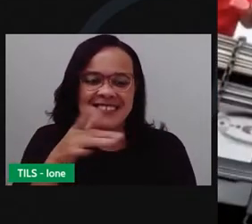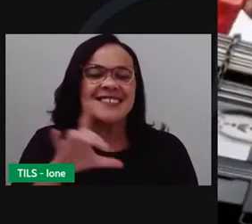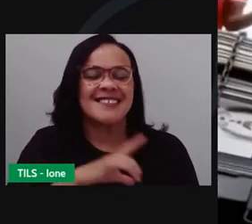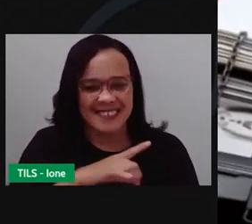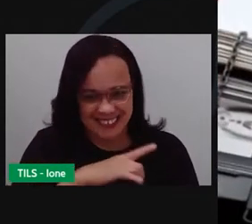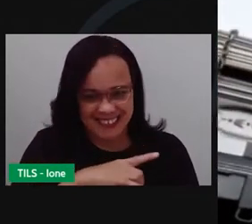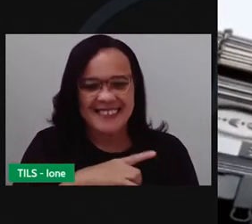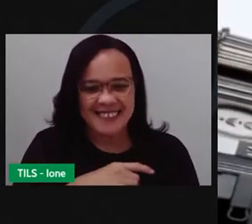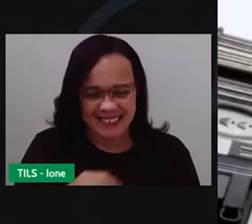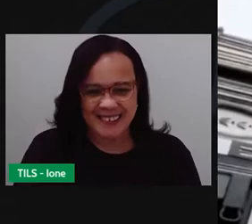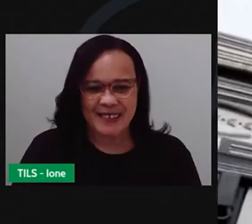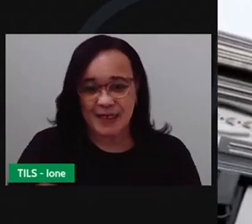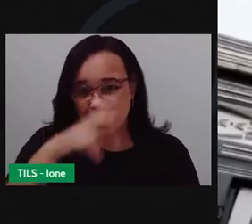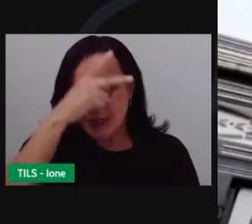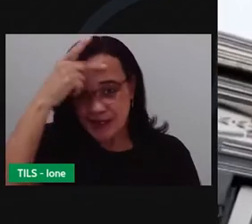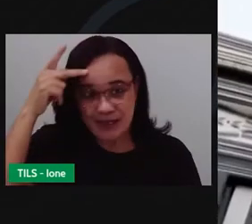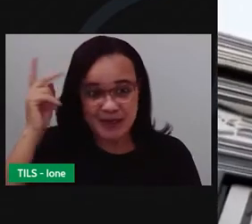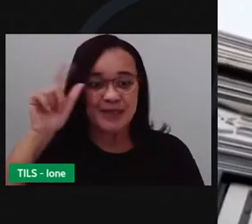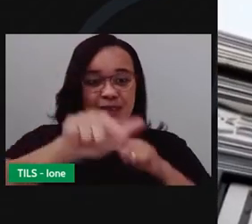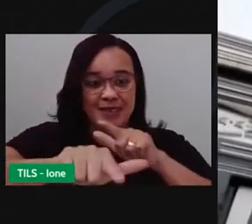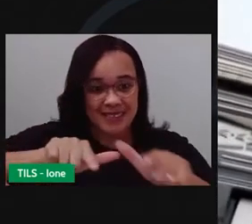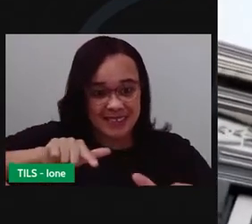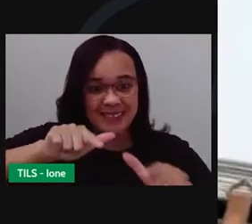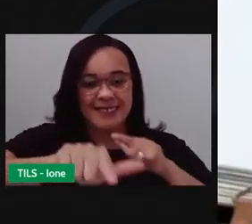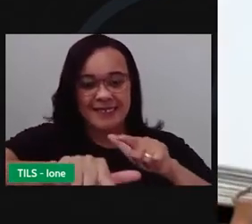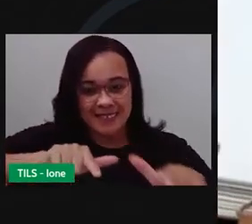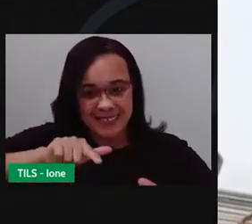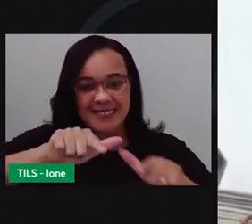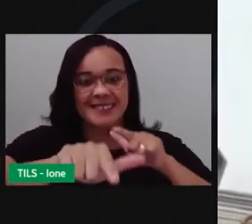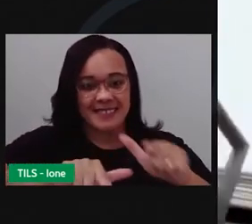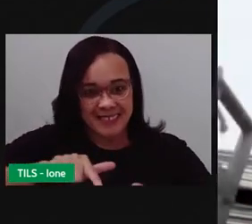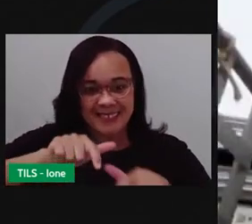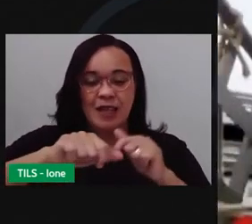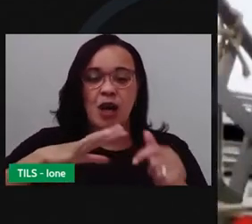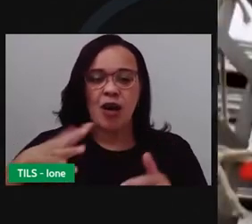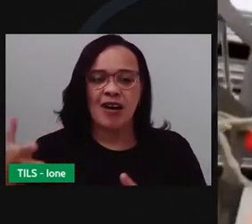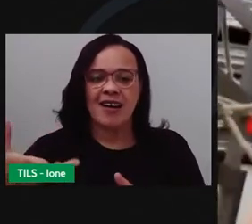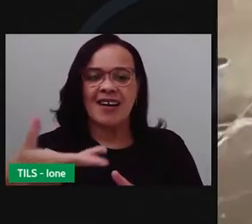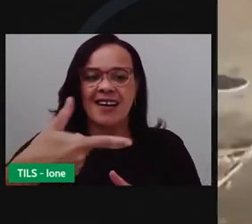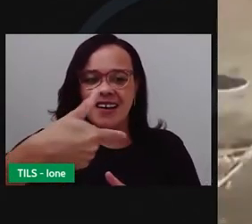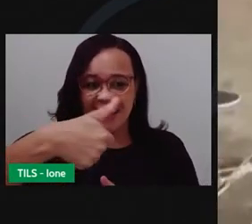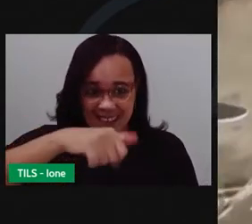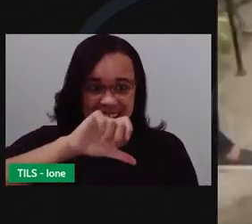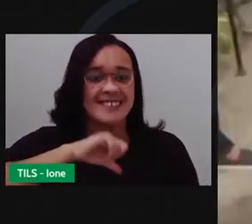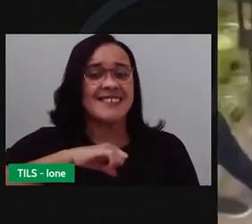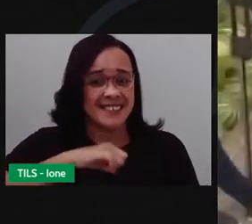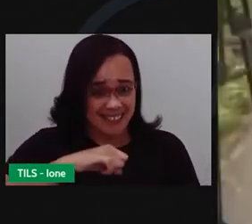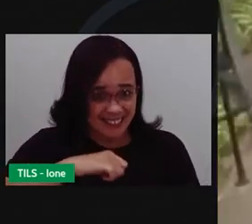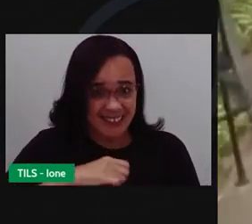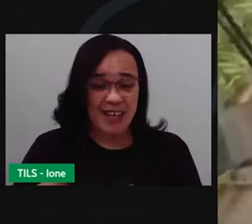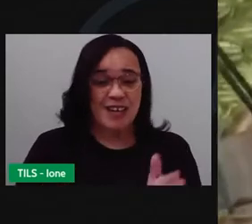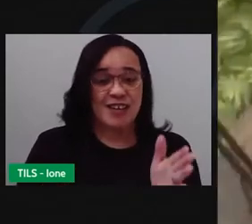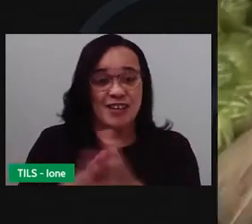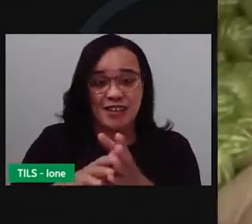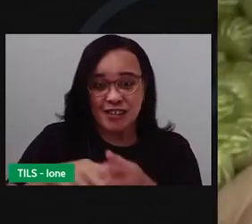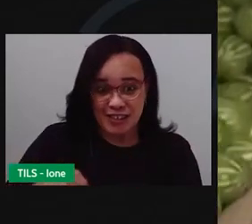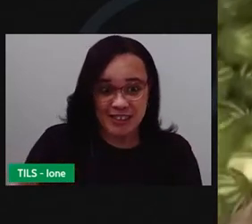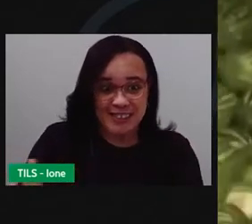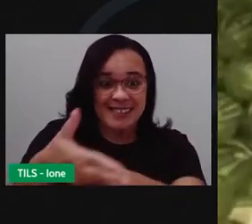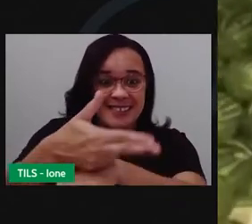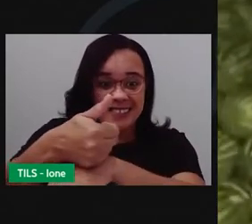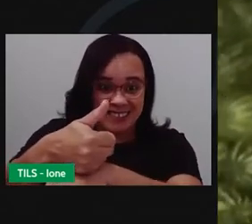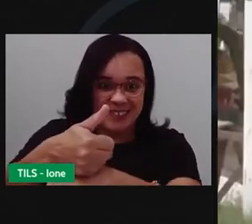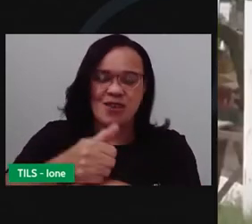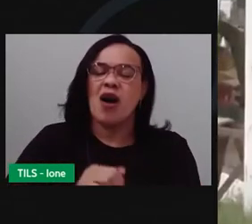O malabarismo dos carregadores ilustra a habilidade de quem trabalha aqui. E chegam bem cedinho, antes do dia